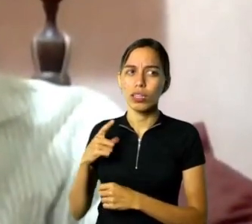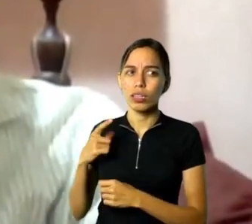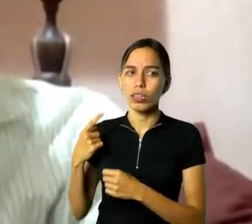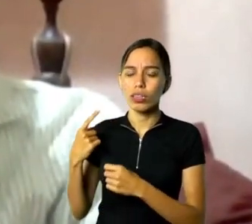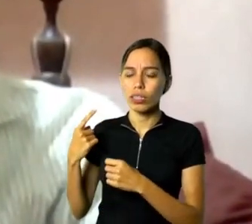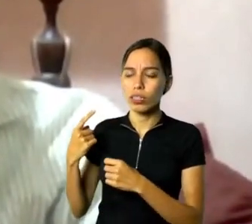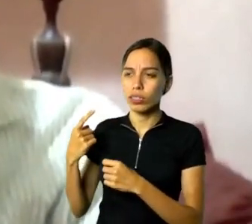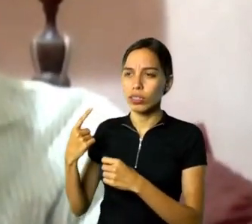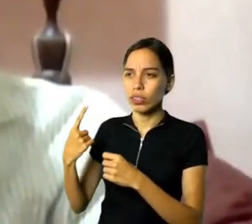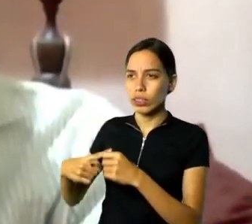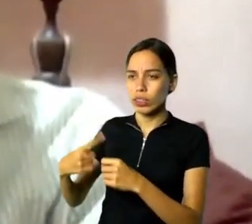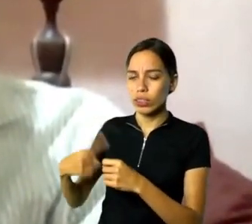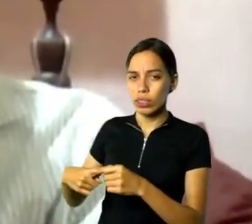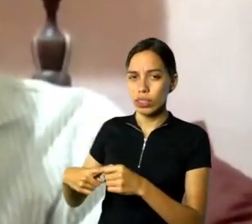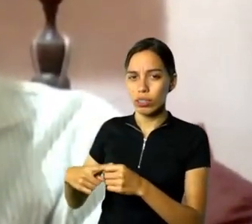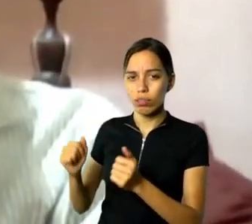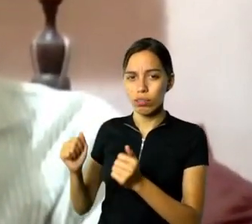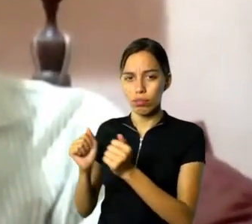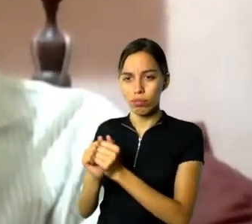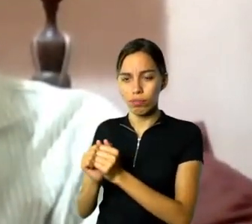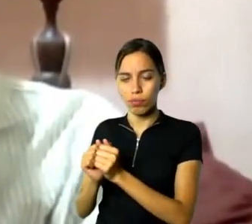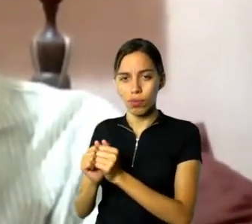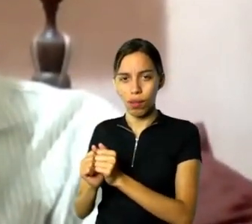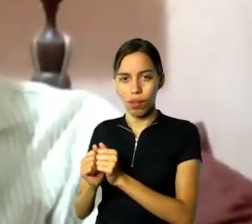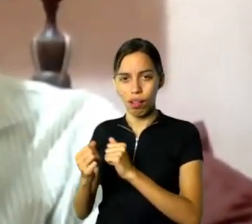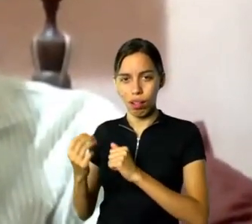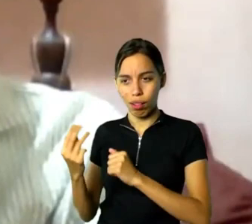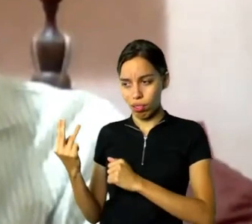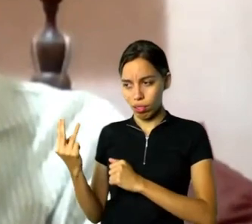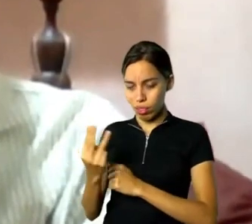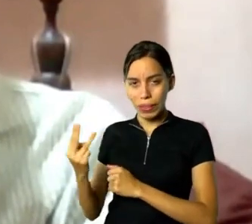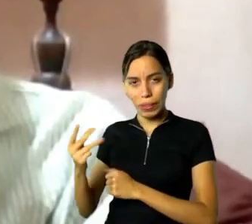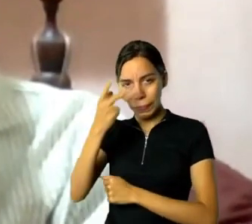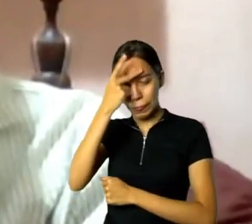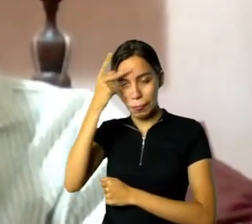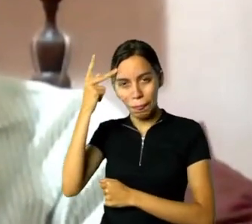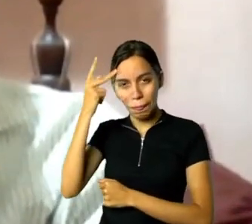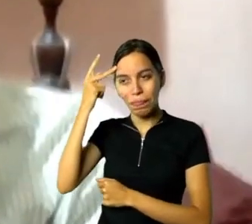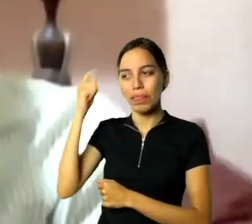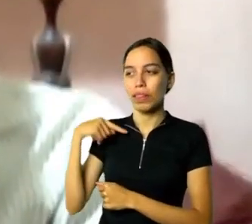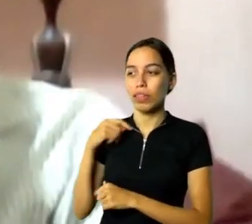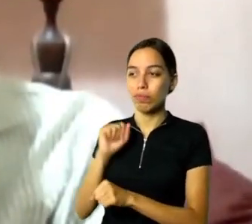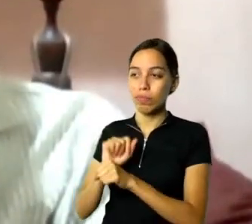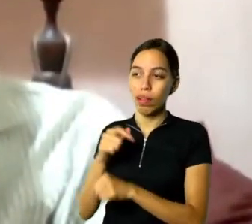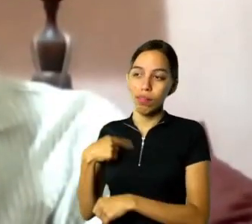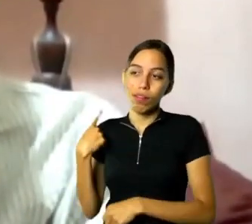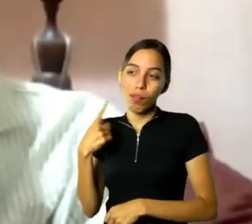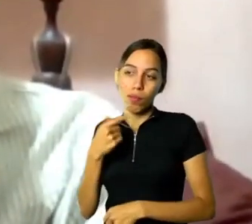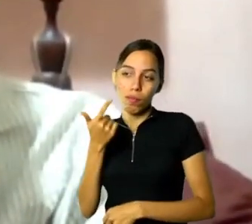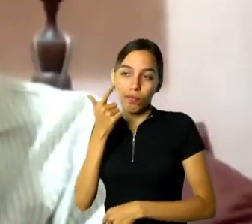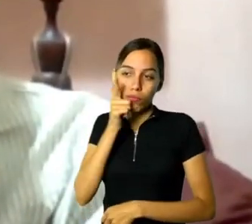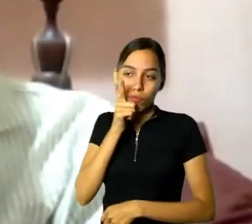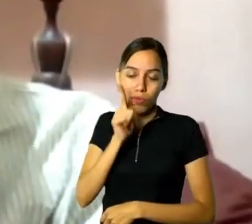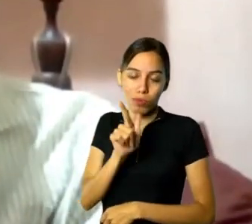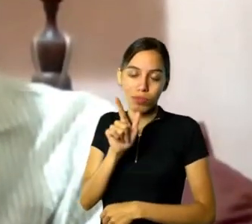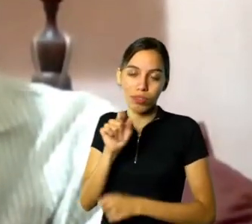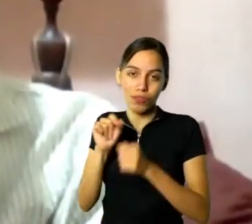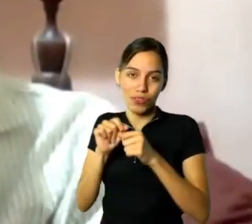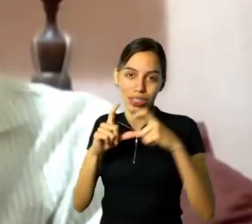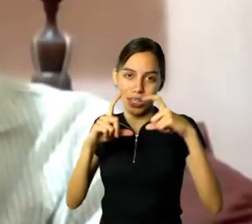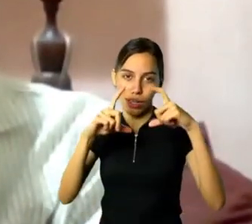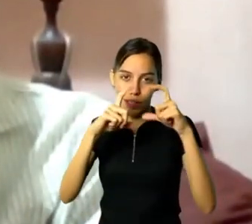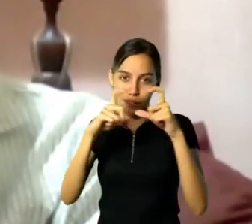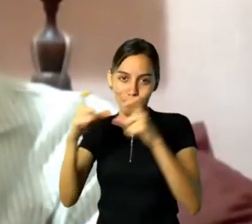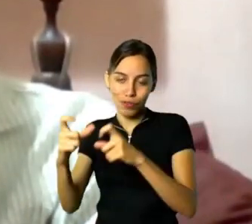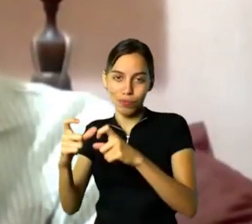e junto com Guilherme Horta, espero que a gente ainda faça algum projeto bacana em cima desses negativos em vidro que hoje estão